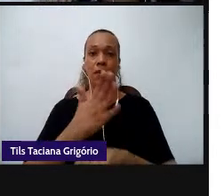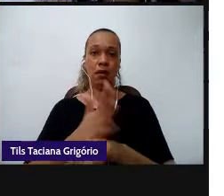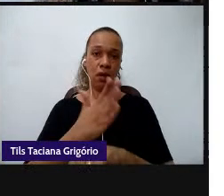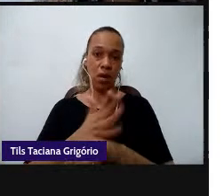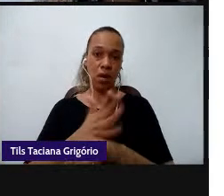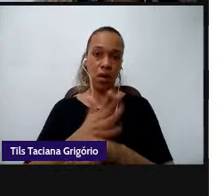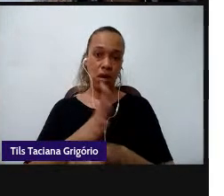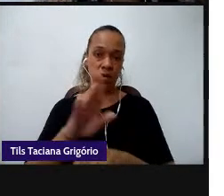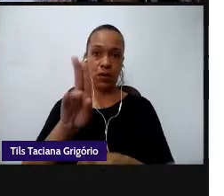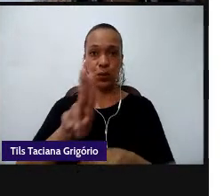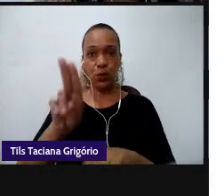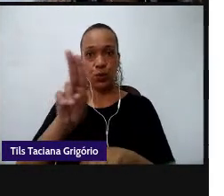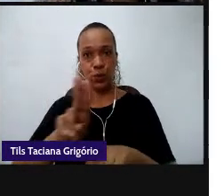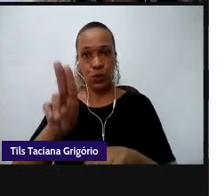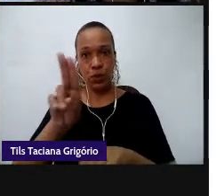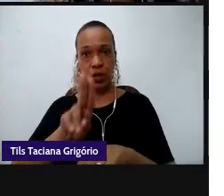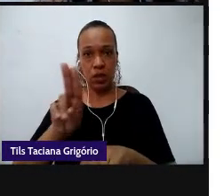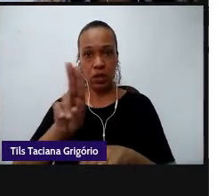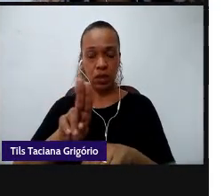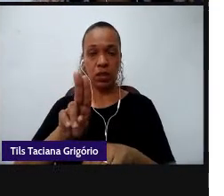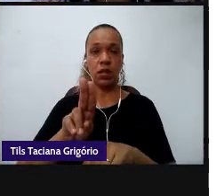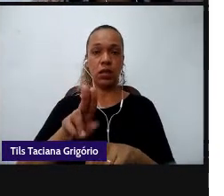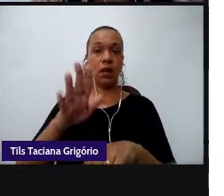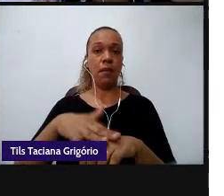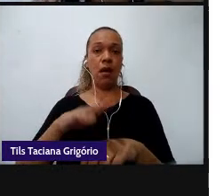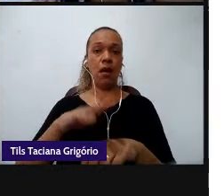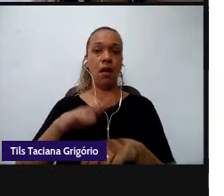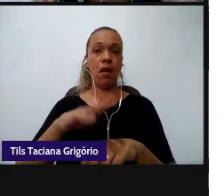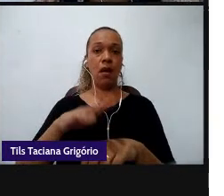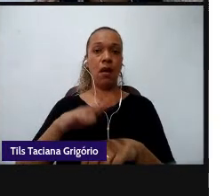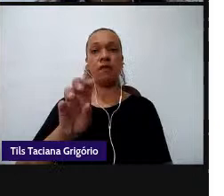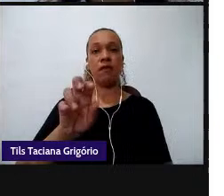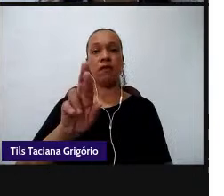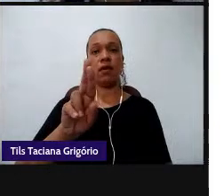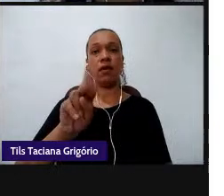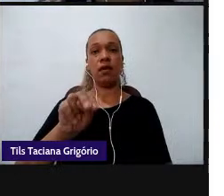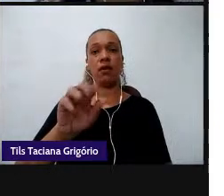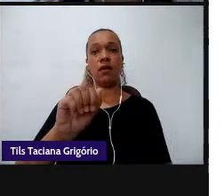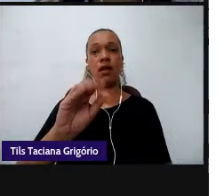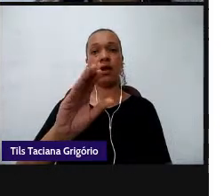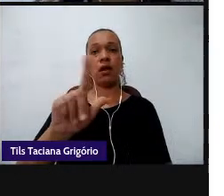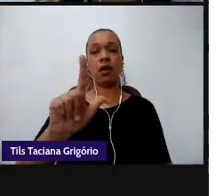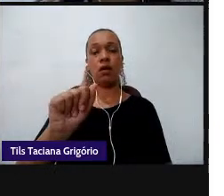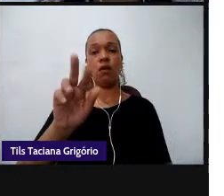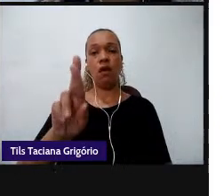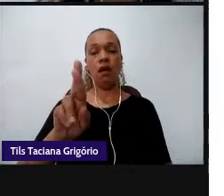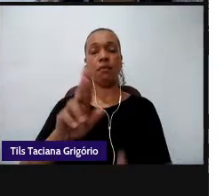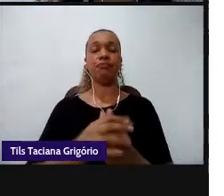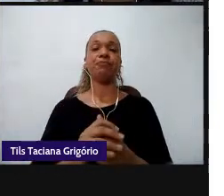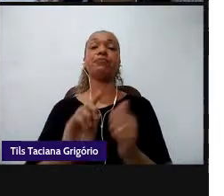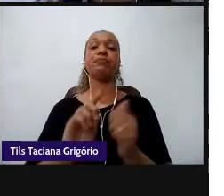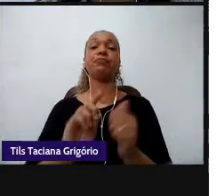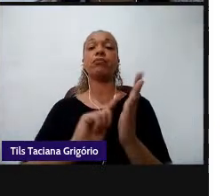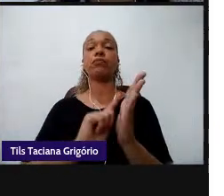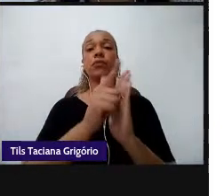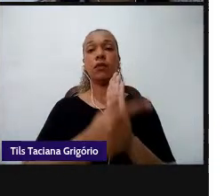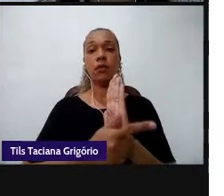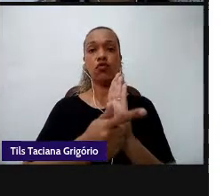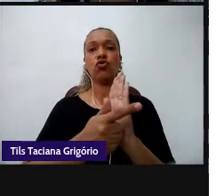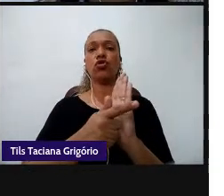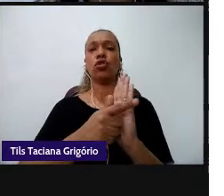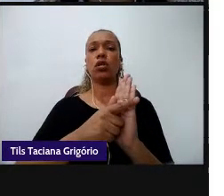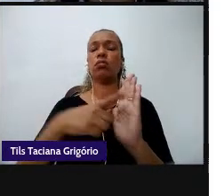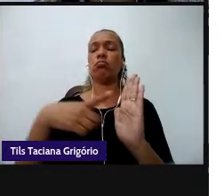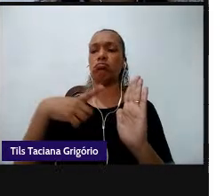letramento mais vernacular e esses gêneros eles vão sendo ampliados vão sendo